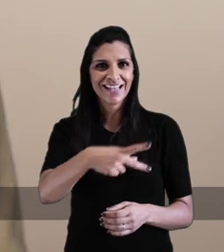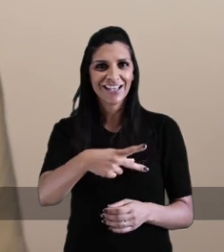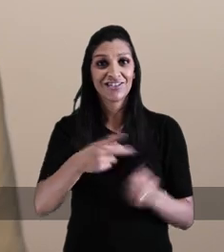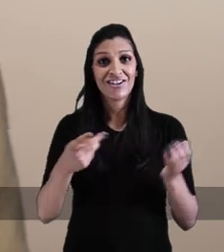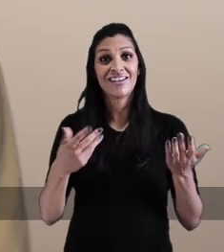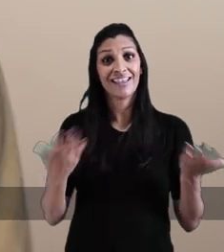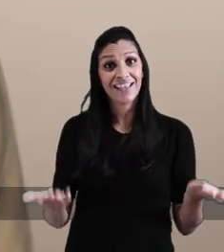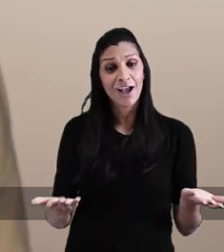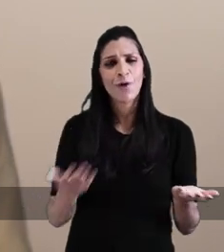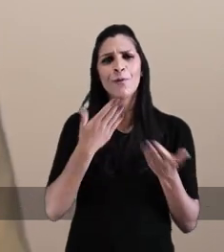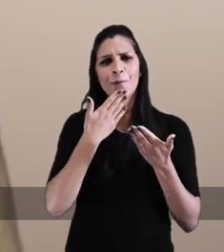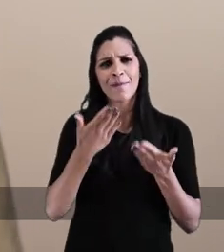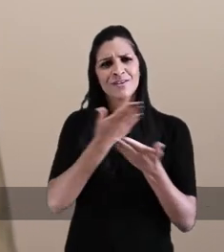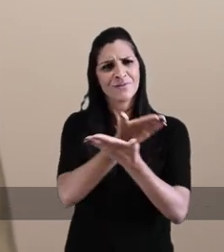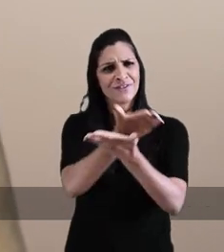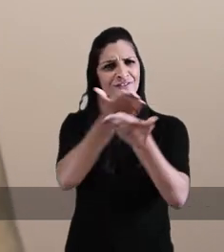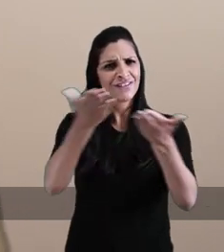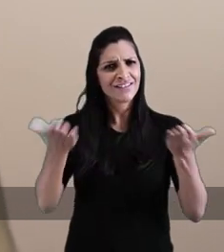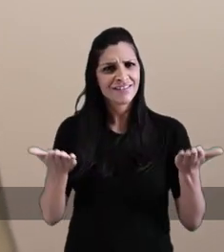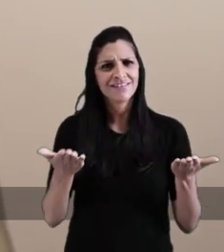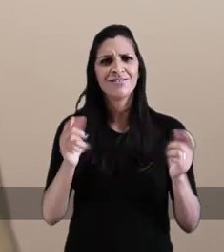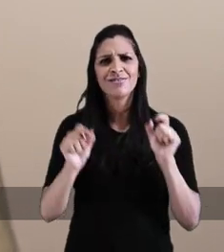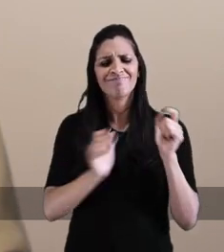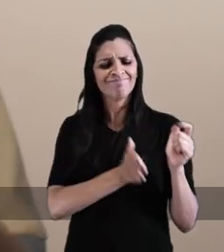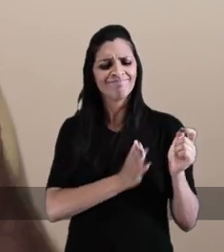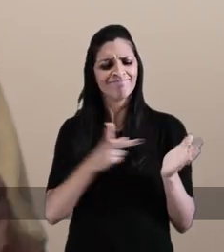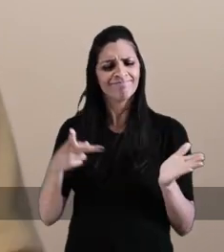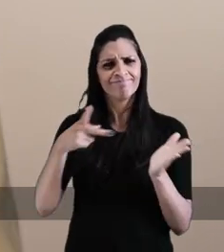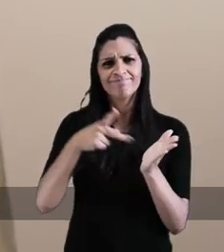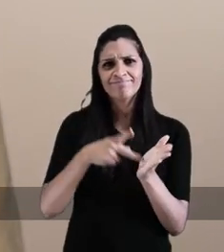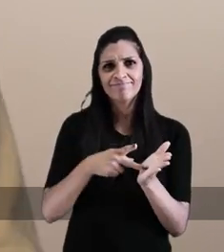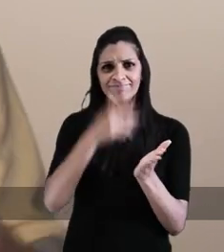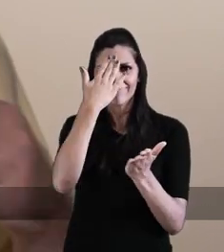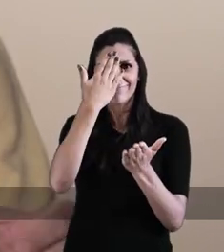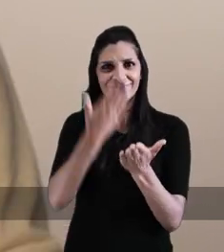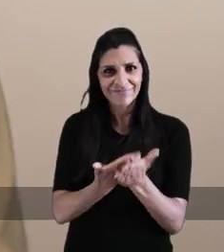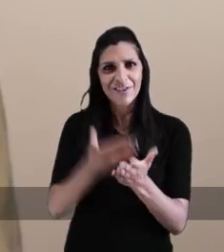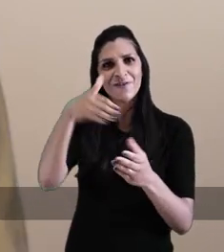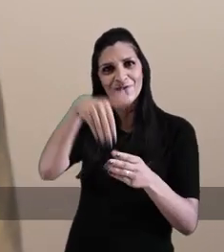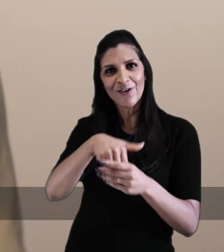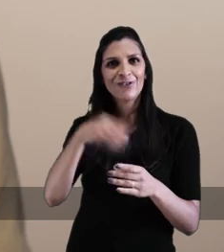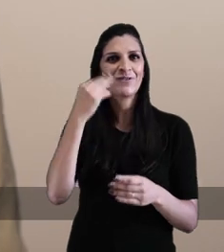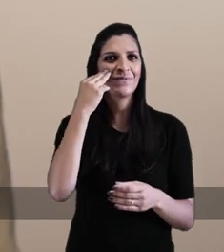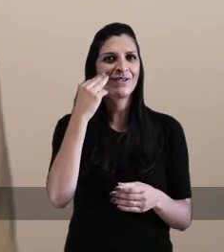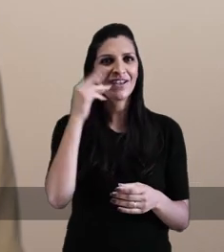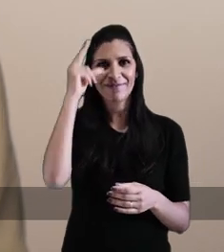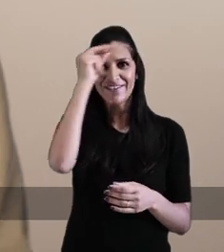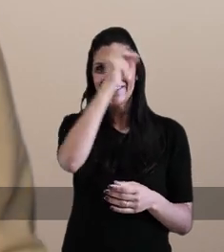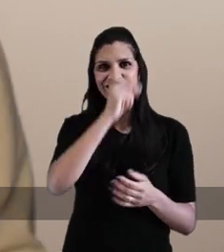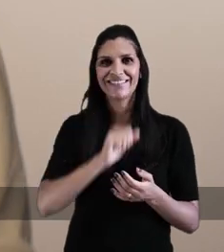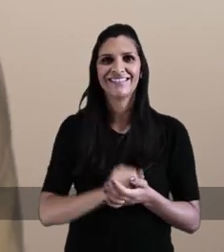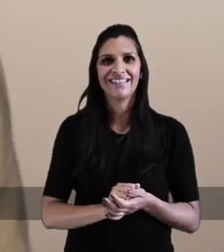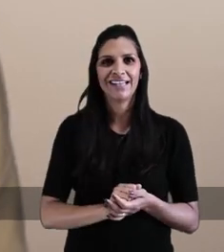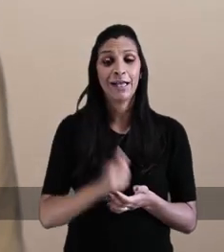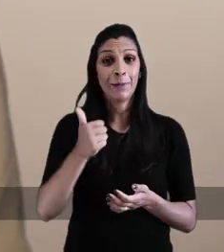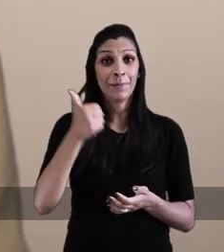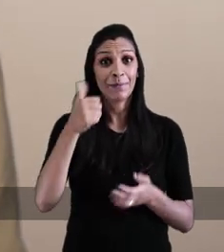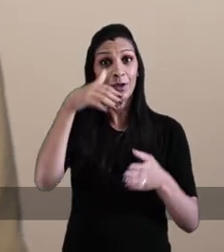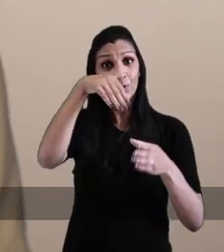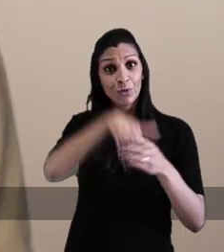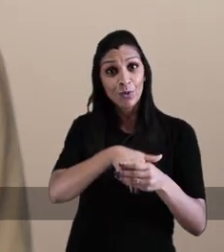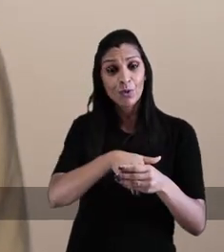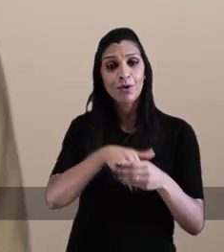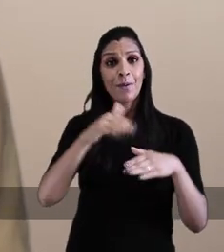confiaram a mim o seu voto no primeiro turno para presidente. E é a vocês que eu peço e a todos vocês, de coração e com convicção,